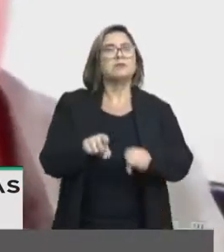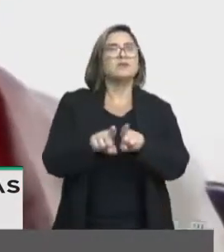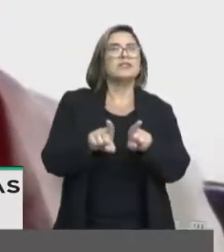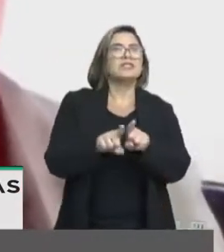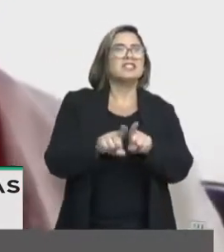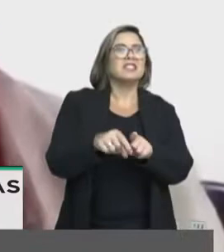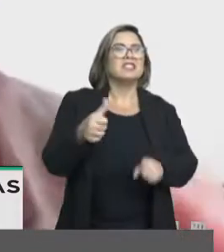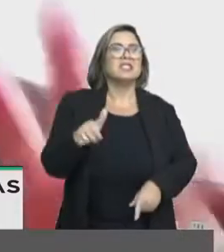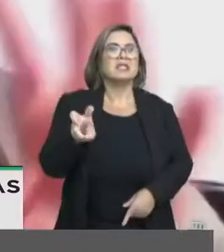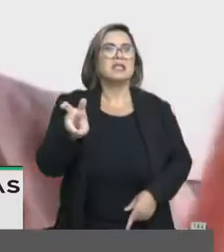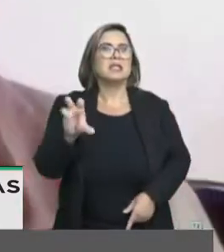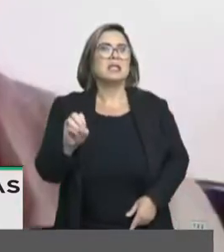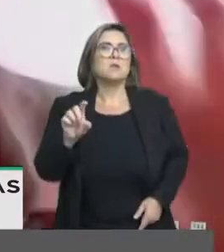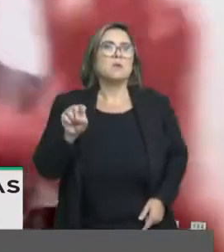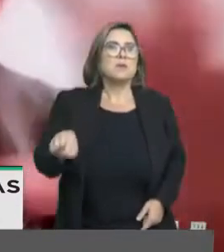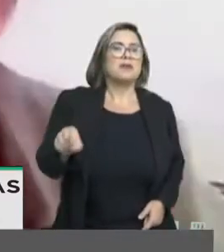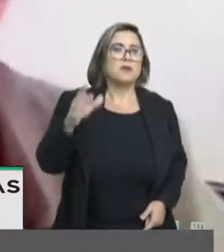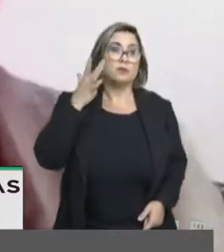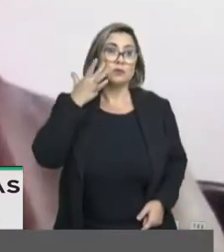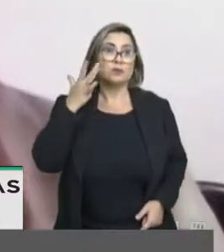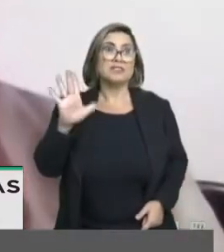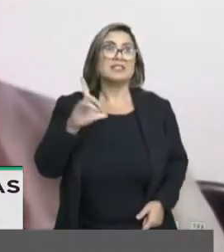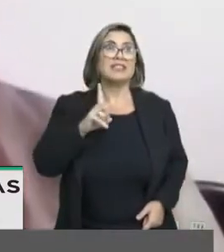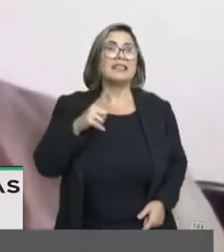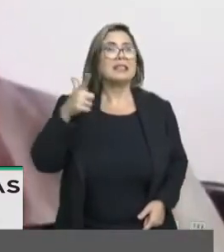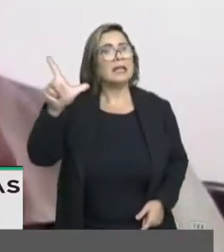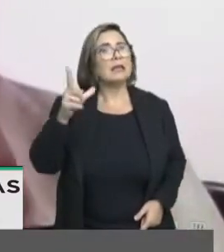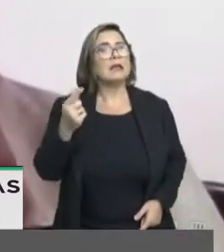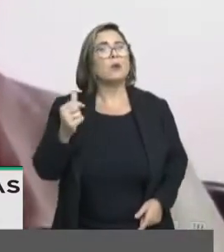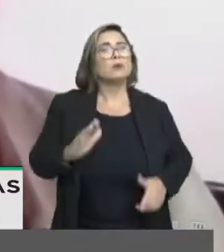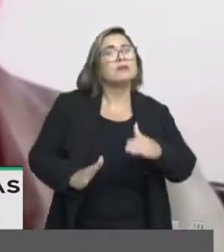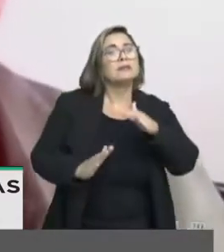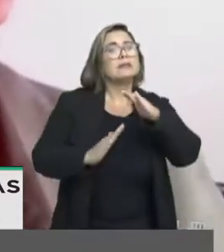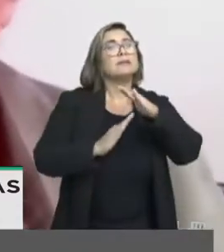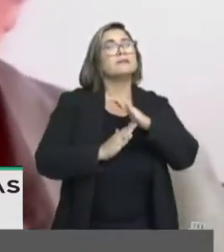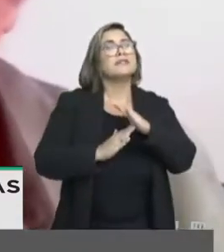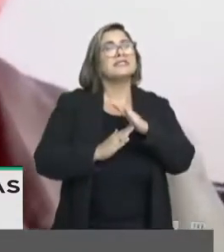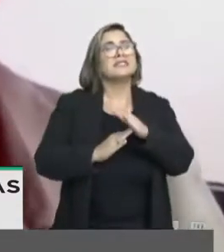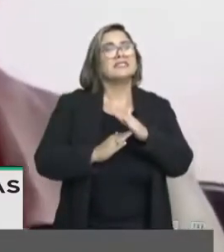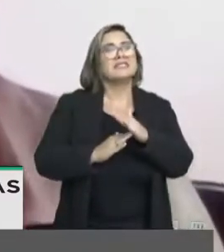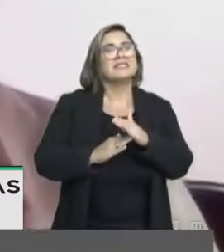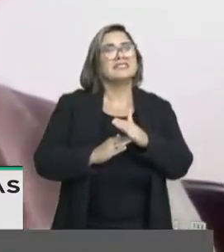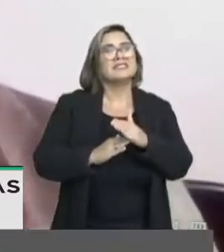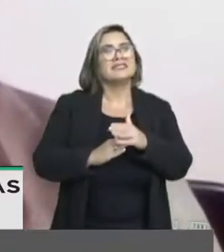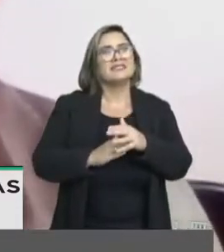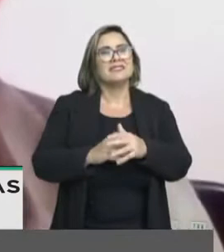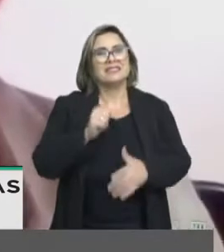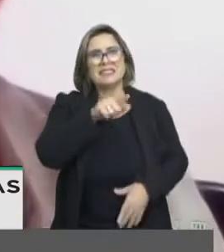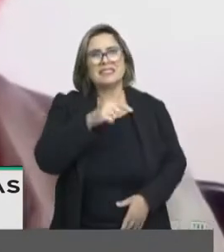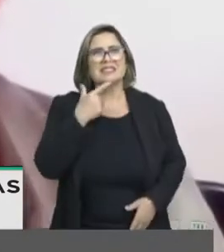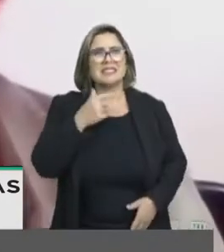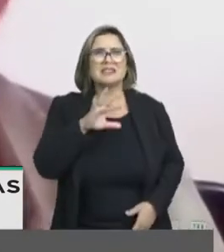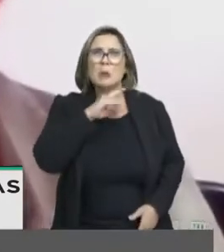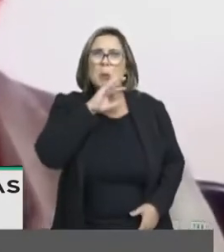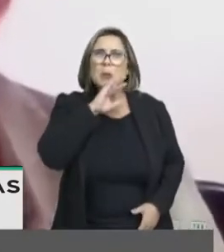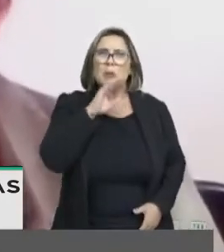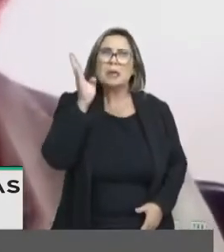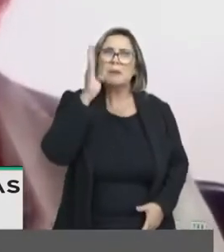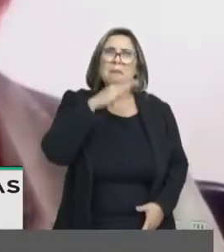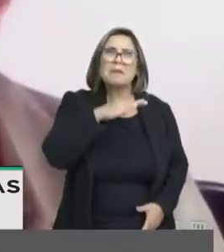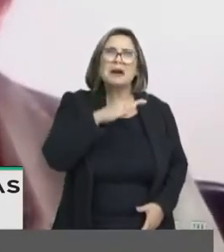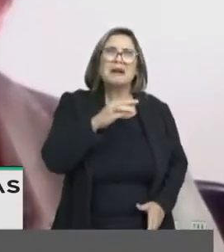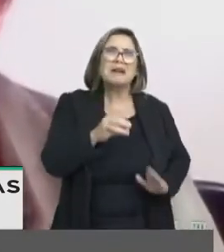150 mil e tal, enfim, mas que tenha outro teto, mas que acabe com essa lógica que é muito cruel. Medida